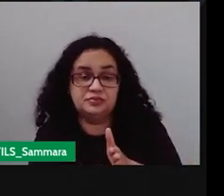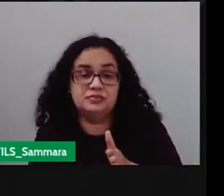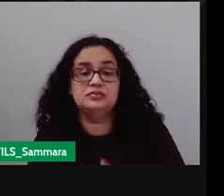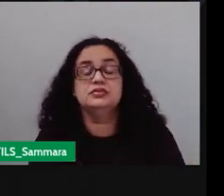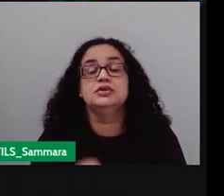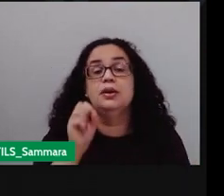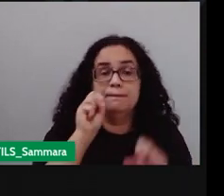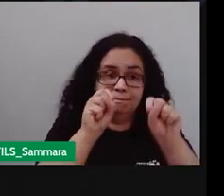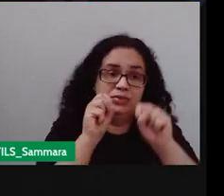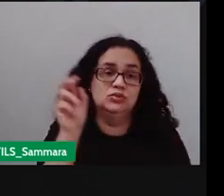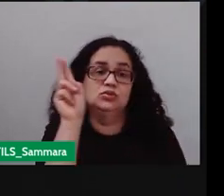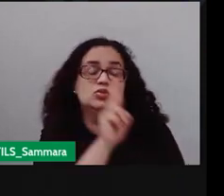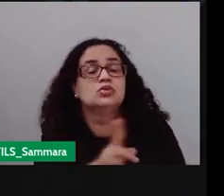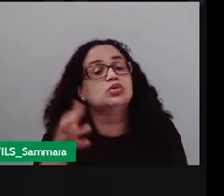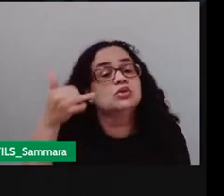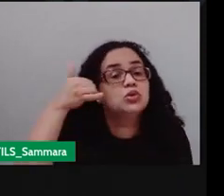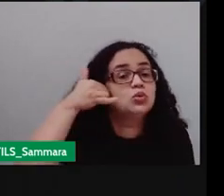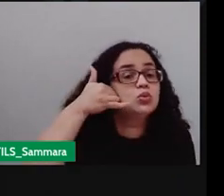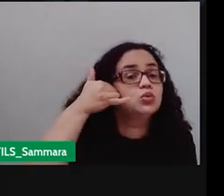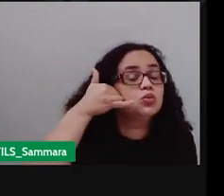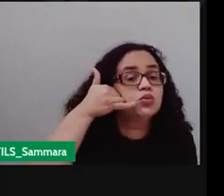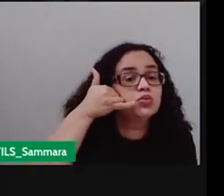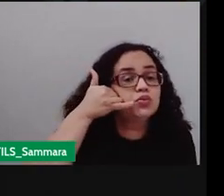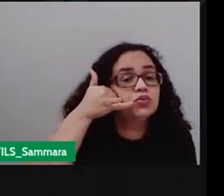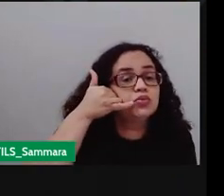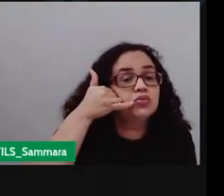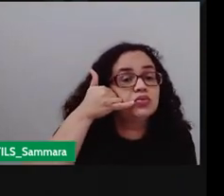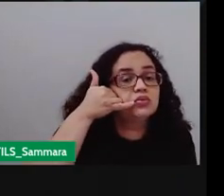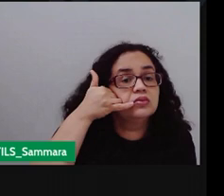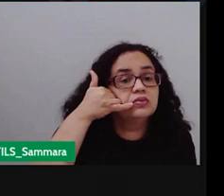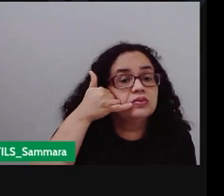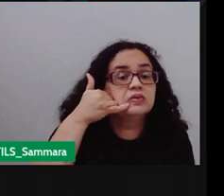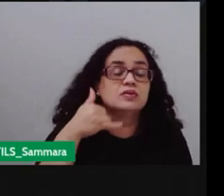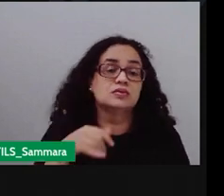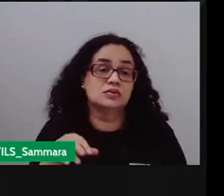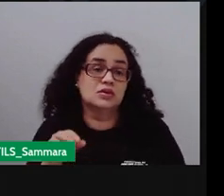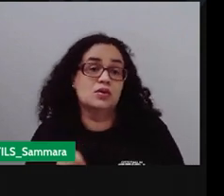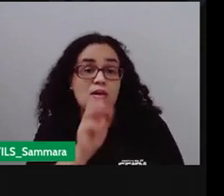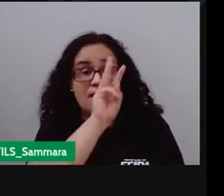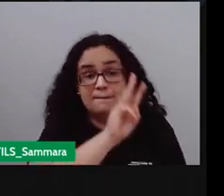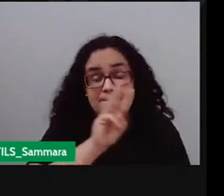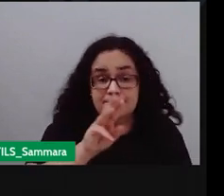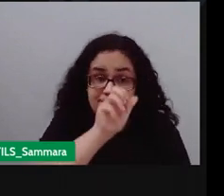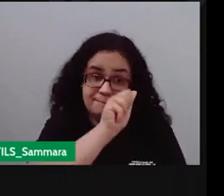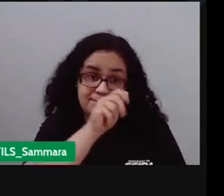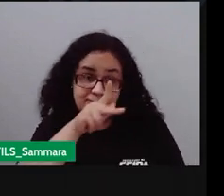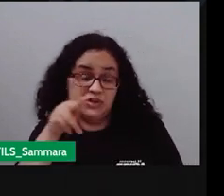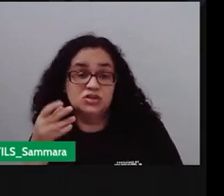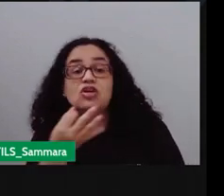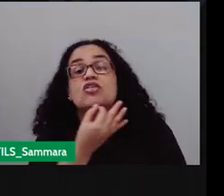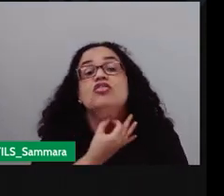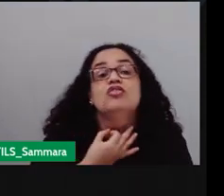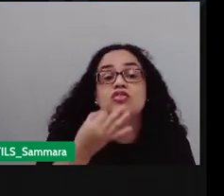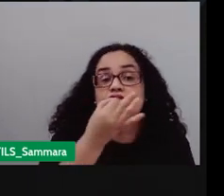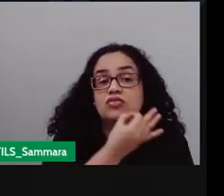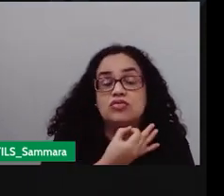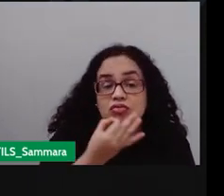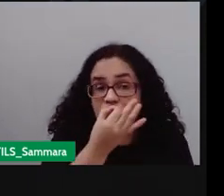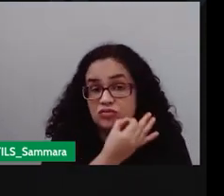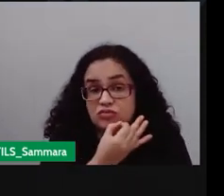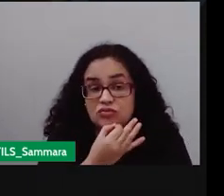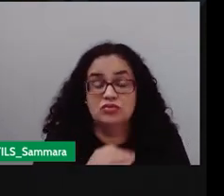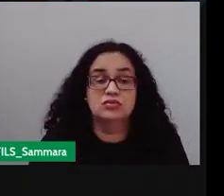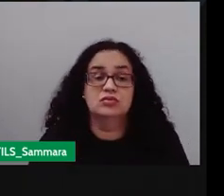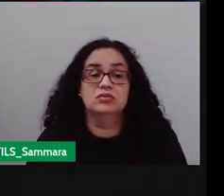pode utilizar o que um celular e pelo celular você vai ter um aplicativo de gravar a voz se tiver senão você pode inclusive